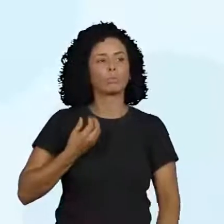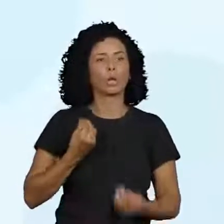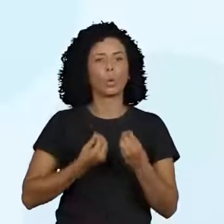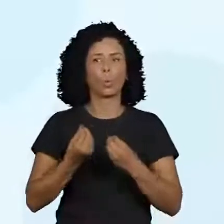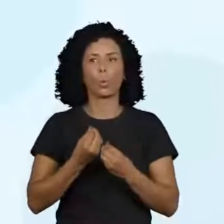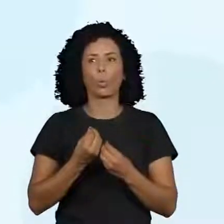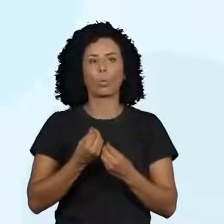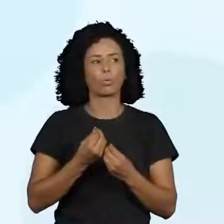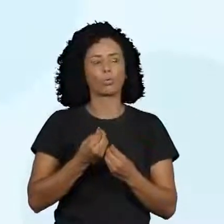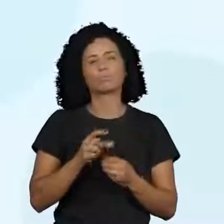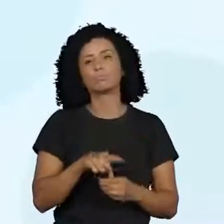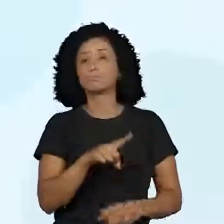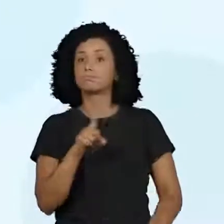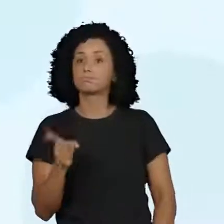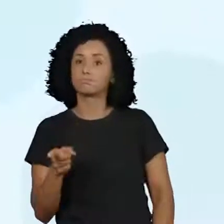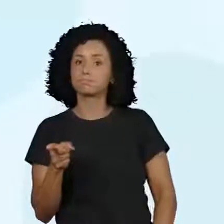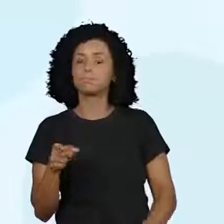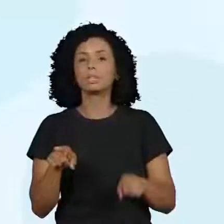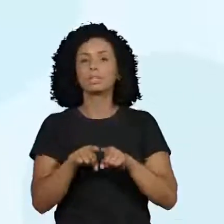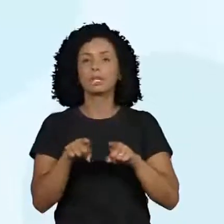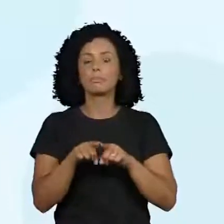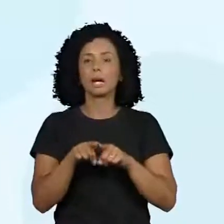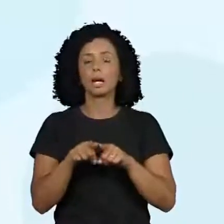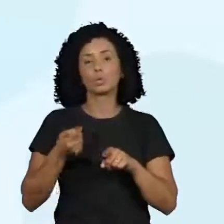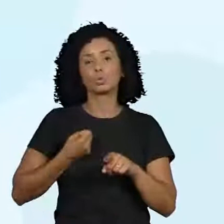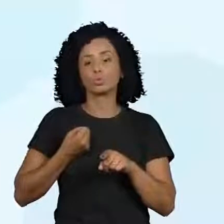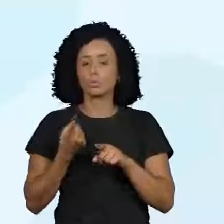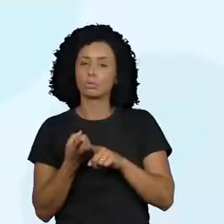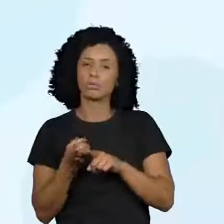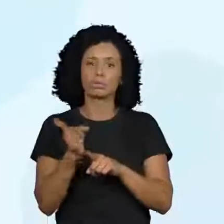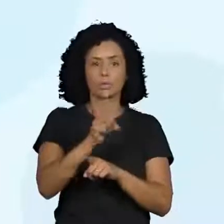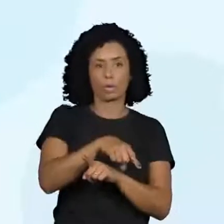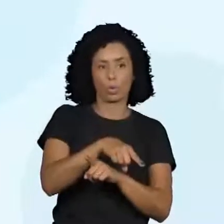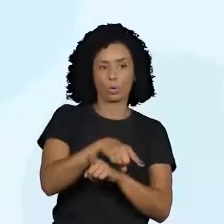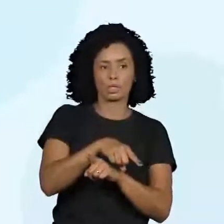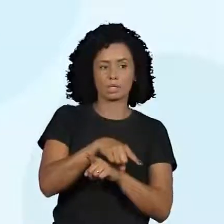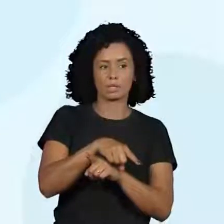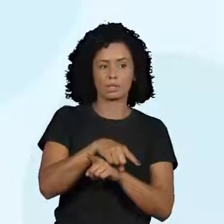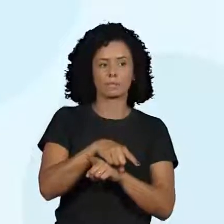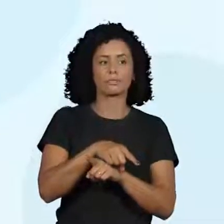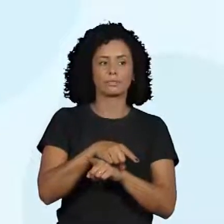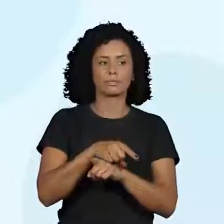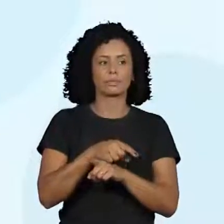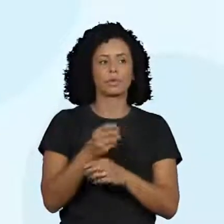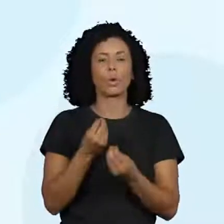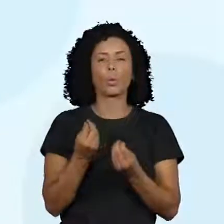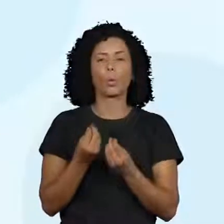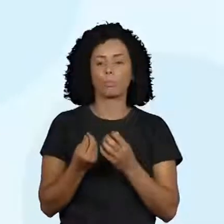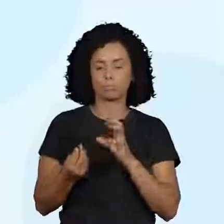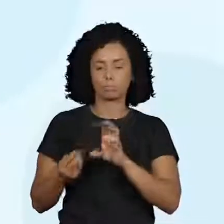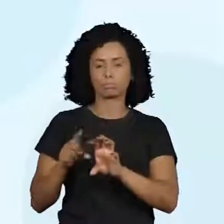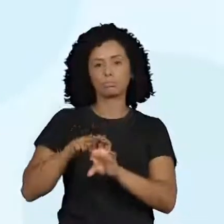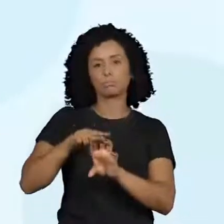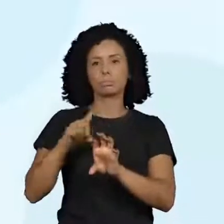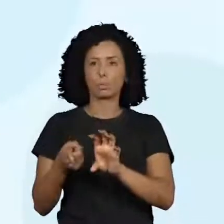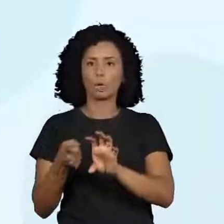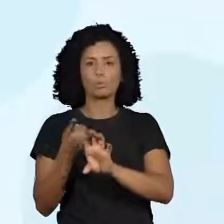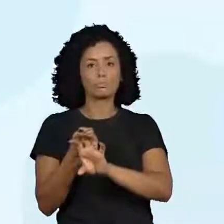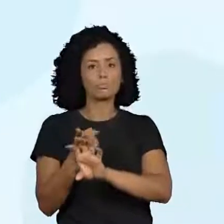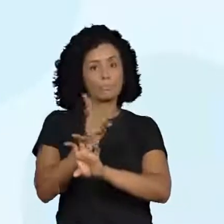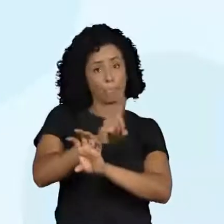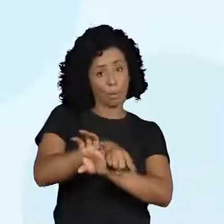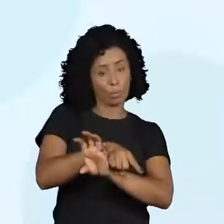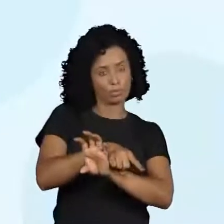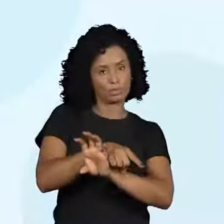vêm antes, e os sucessores, que são os imediatamente depois. Por que imediatamente, pró? Porque vem em seguida.